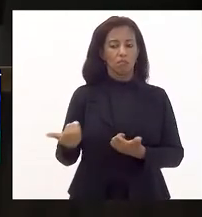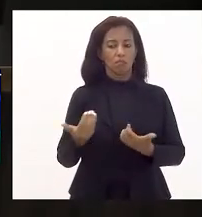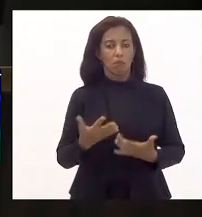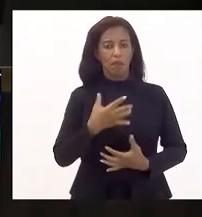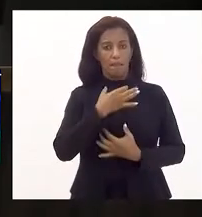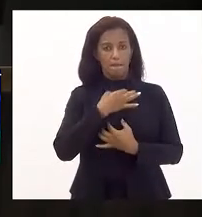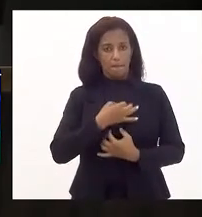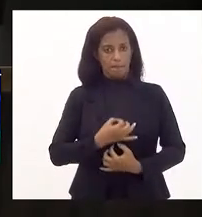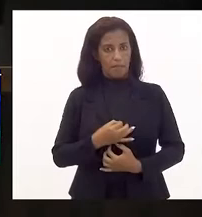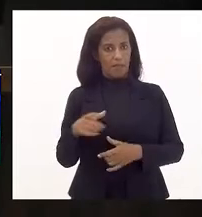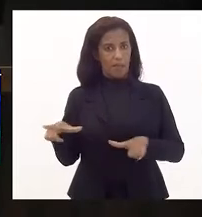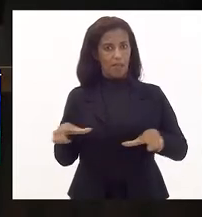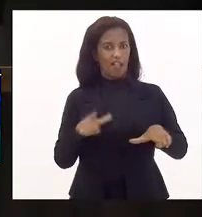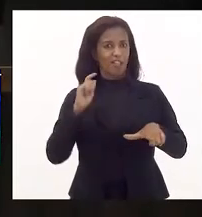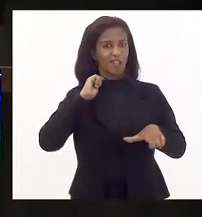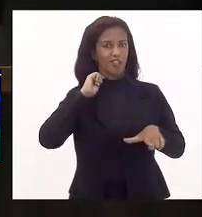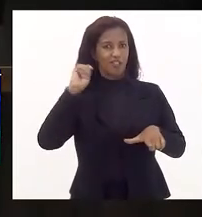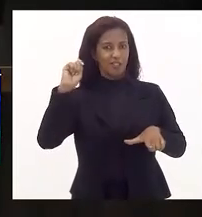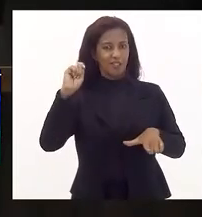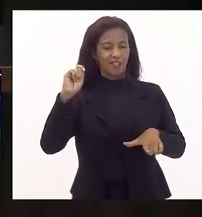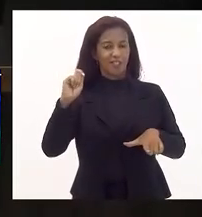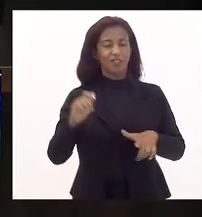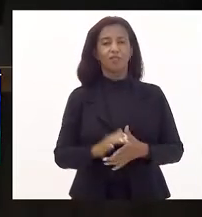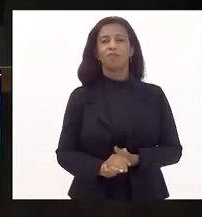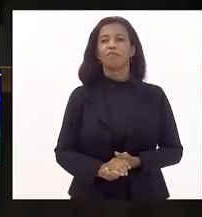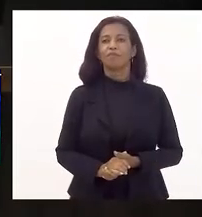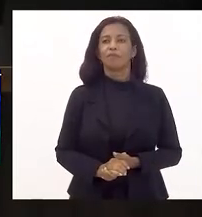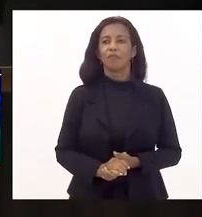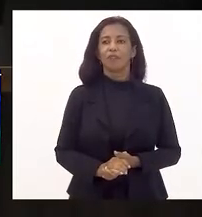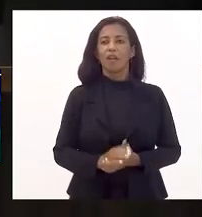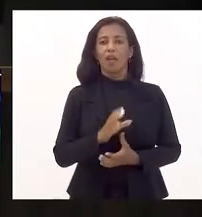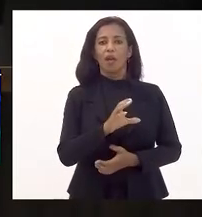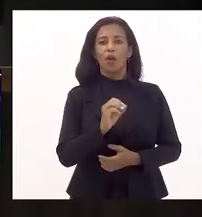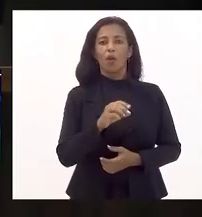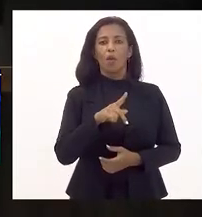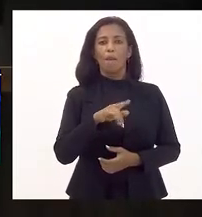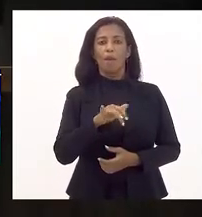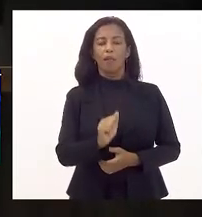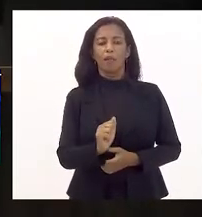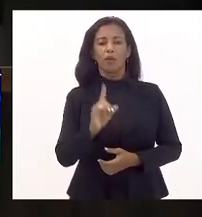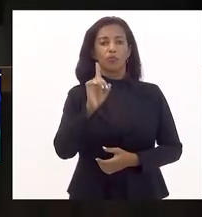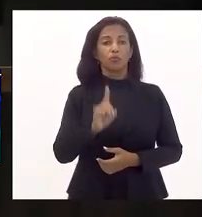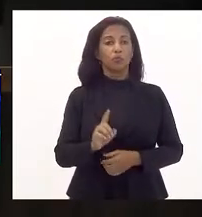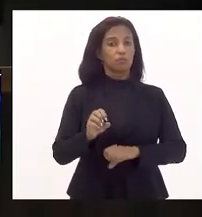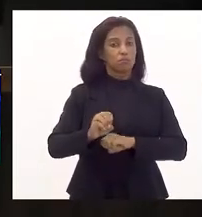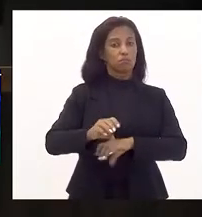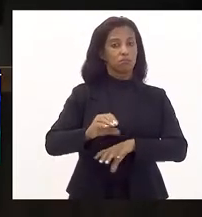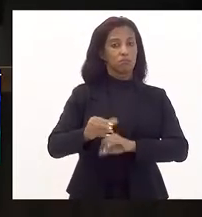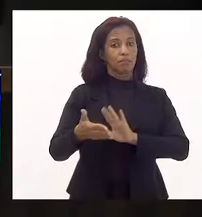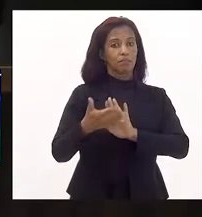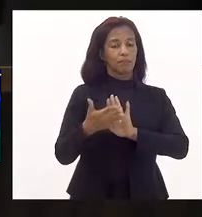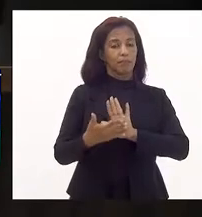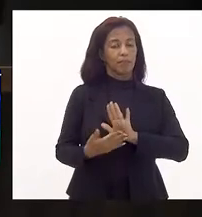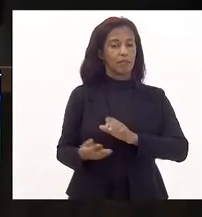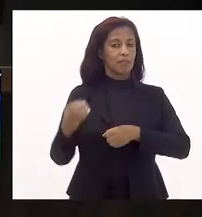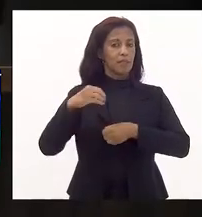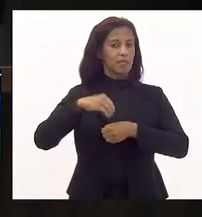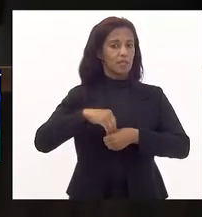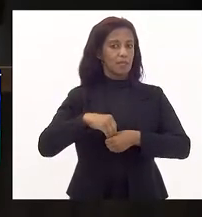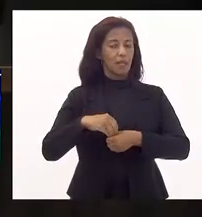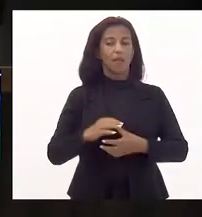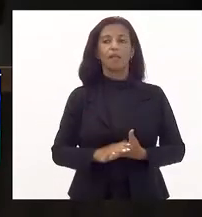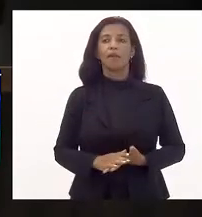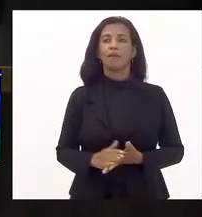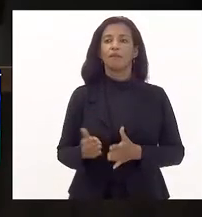a medalha Tiradentes e o respectivo diploma à Companhia Nacional pelo Direito à Educação. Parecer da Comissão de Normas Internas e Proposição